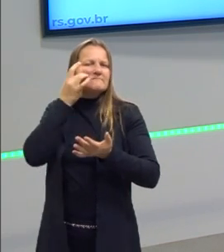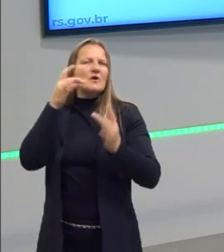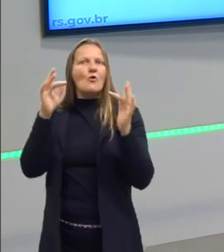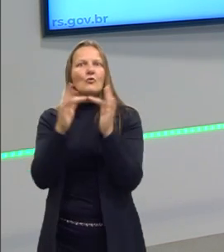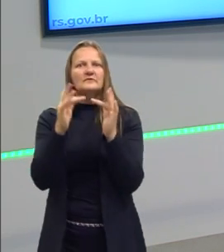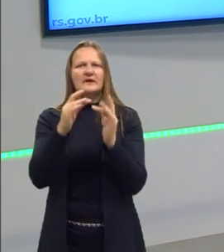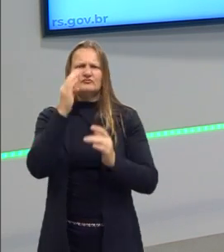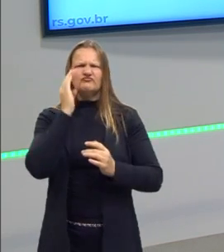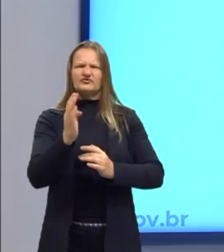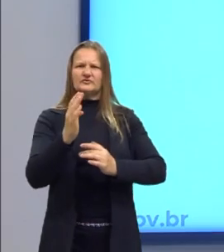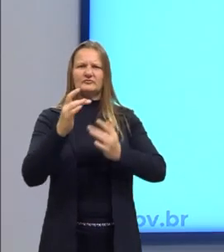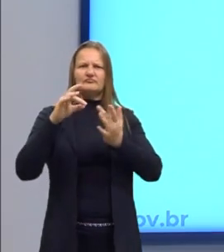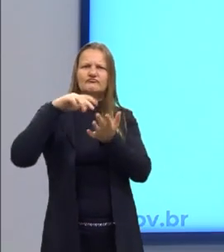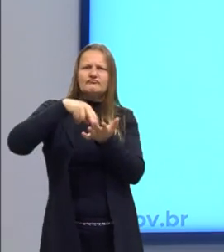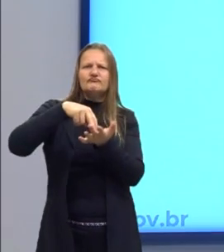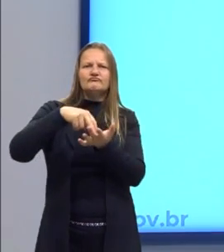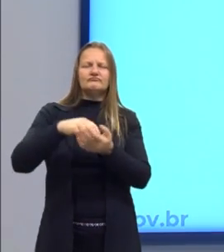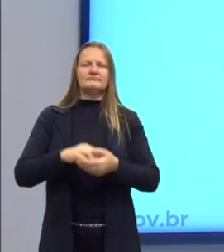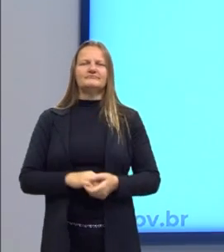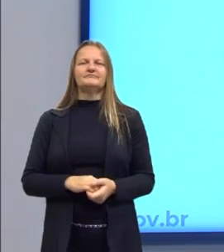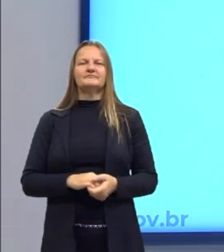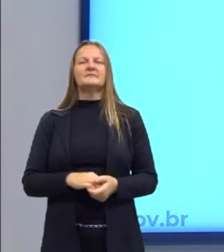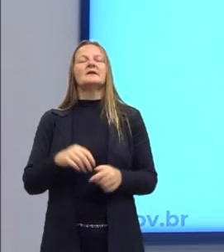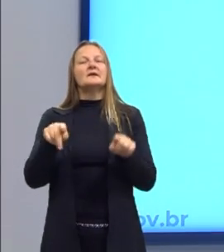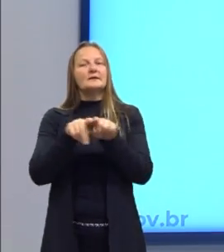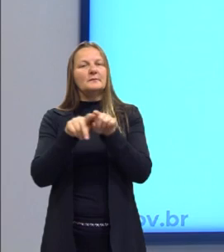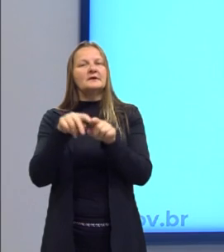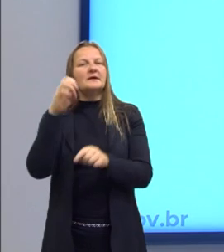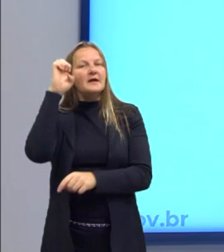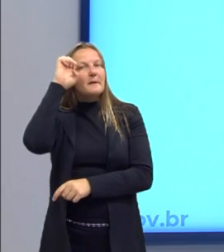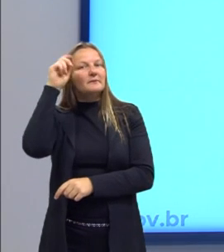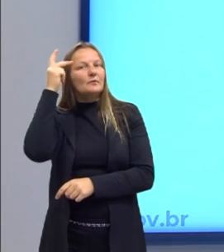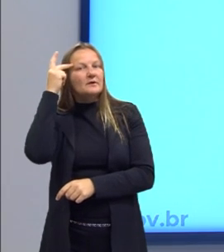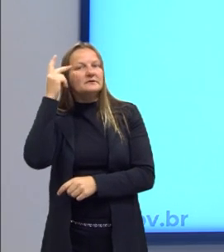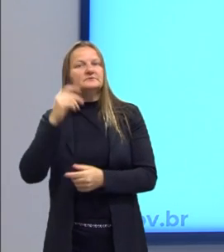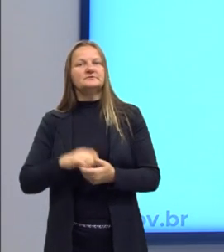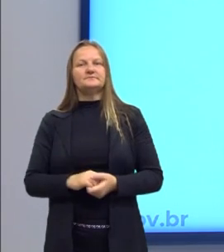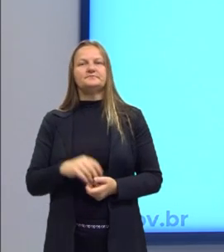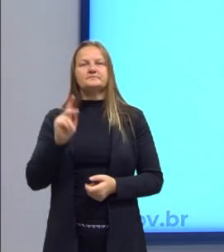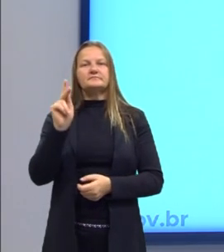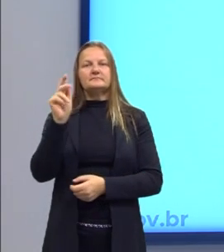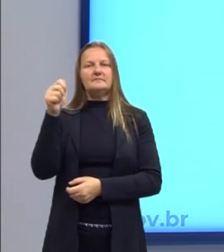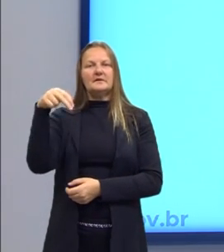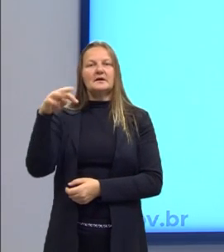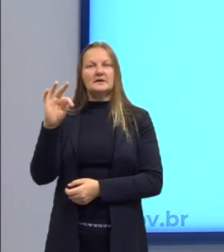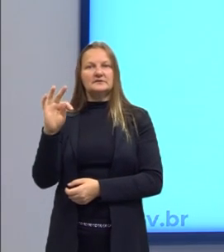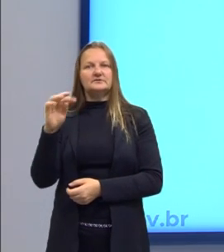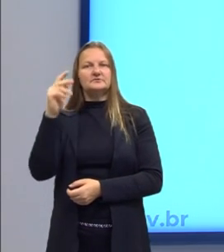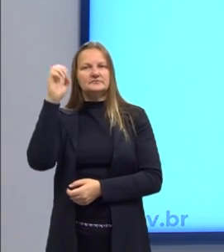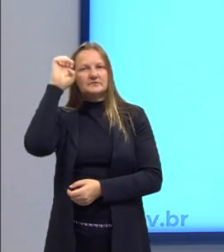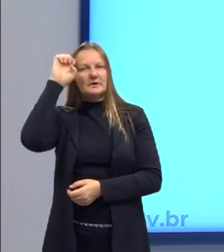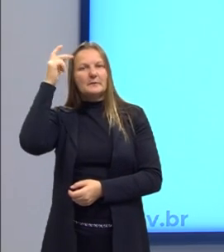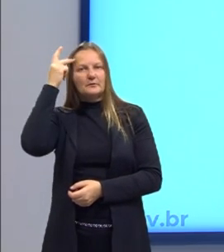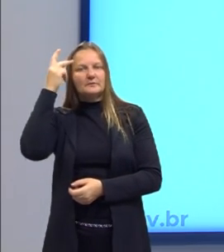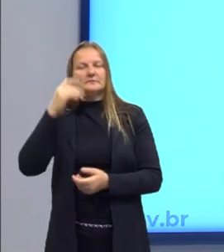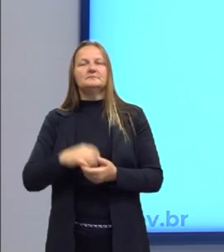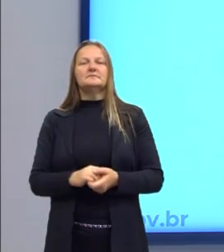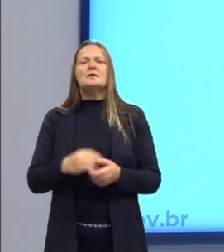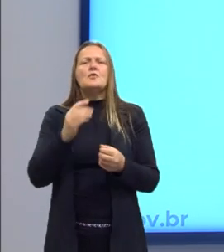contato com o objeto. E aí nós vamos ver o Kant, o Kant faz aquela diferenciação do